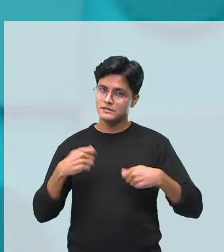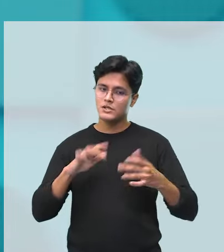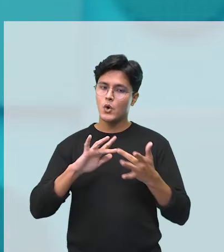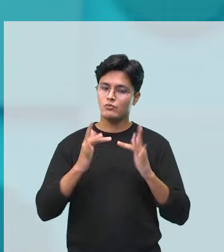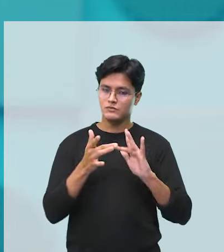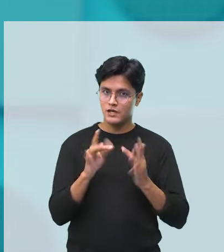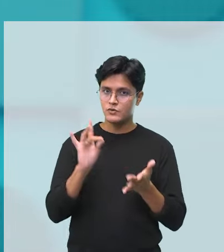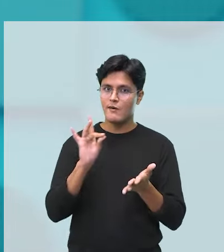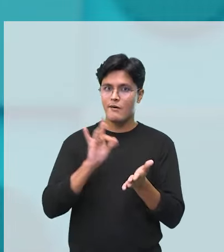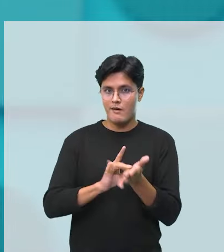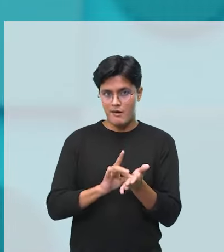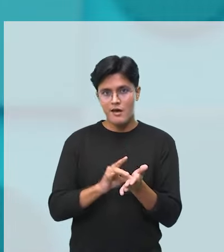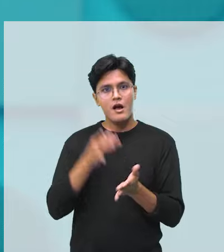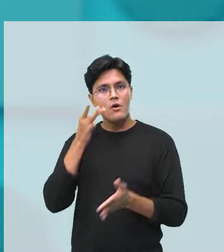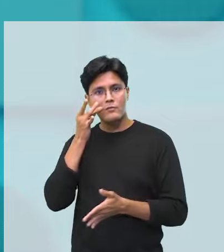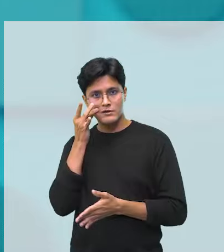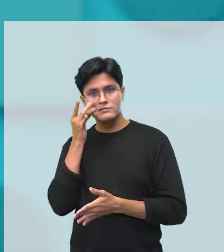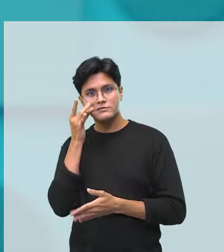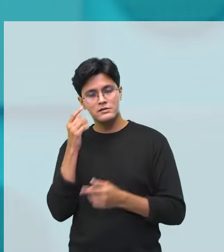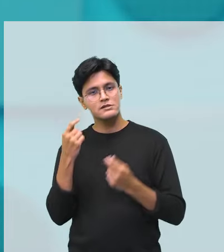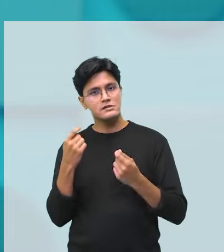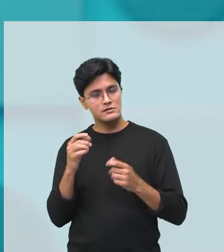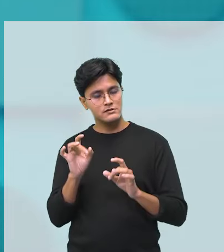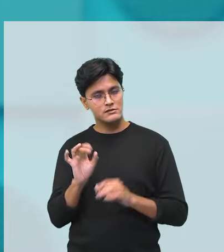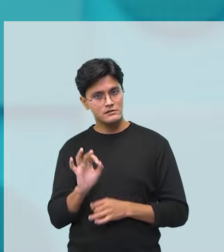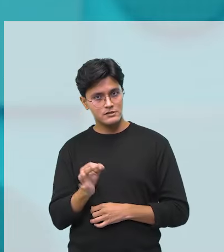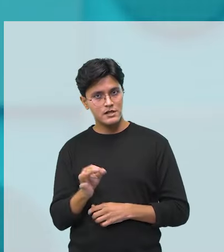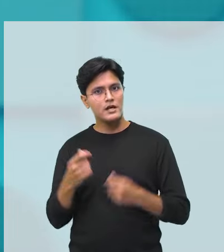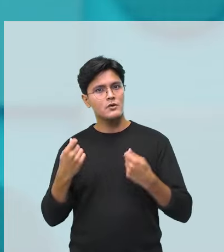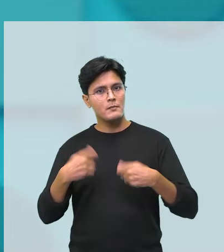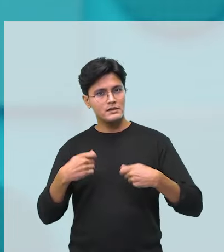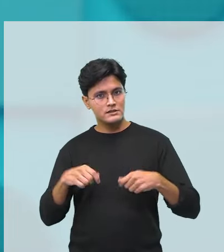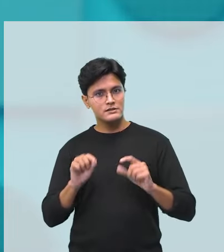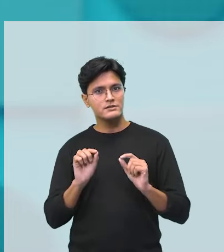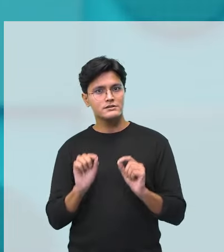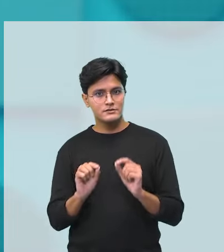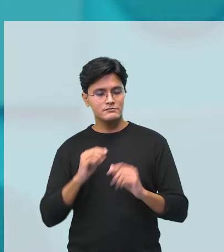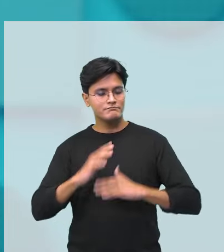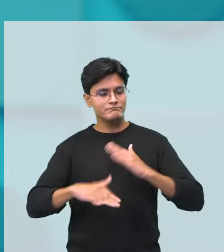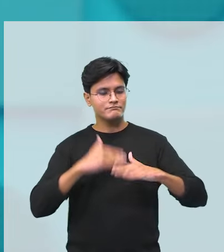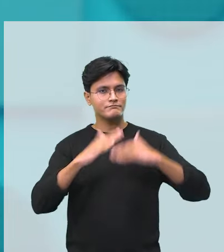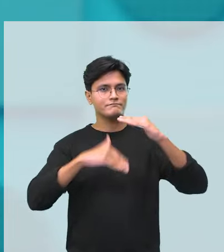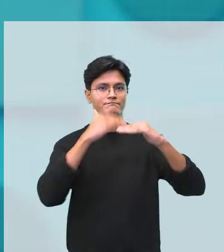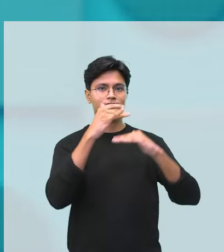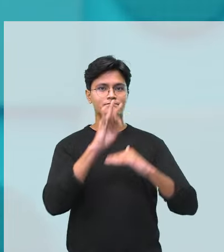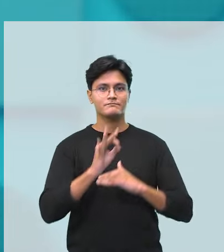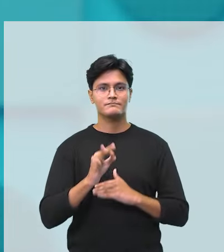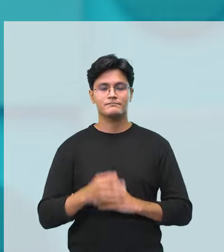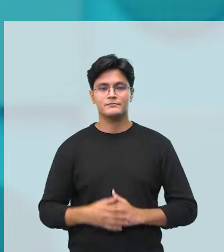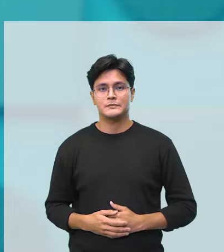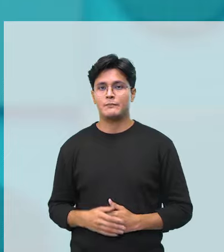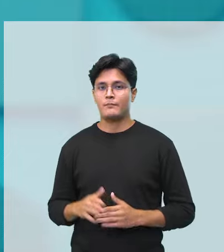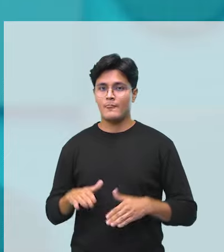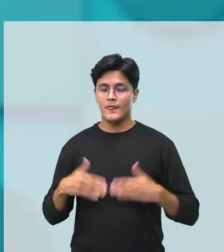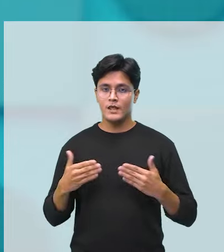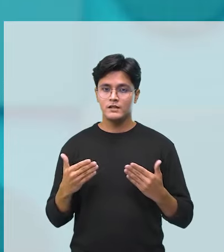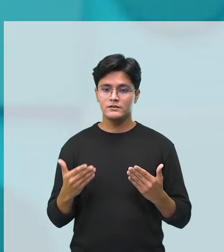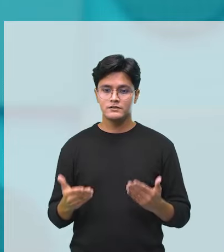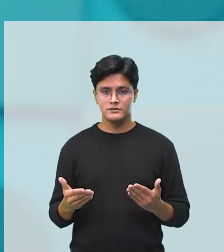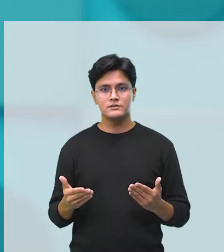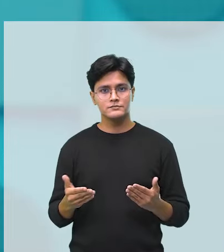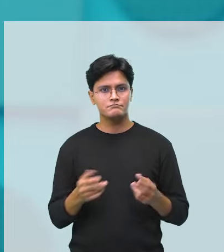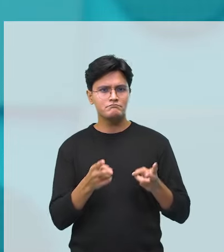experiências, de frustrações, inclusive, que são importantes para o nosso desenvolvimento, certo? Muito bem, então